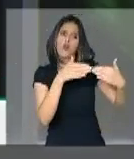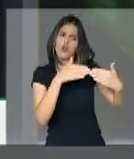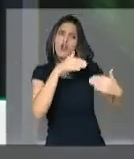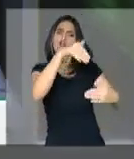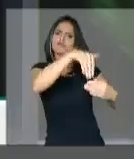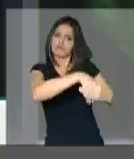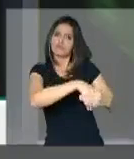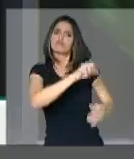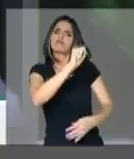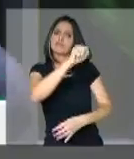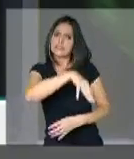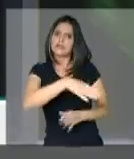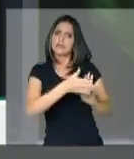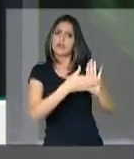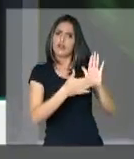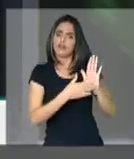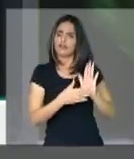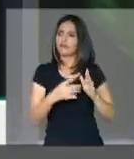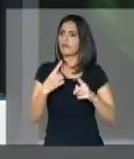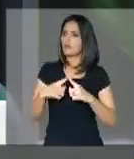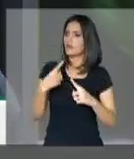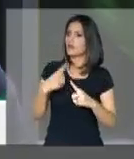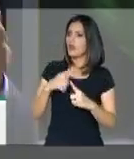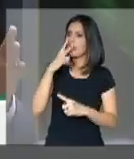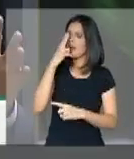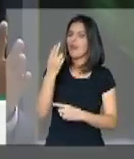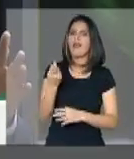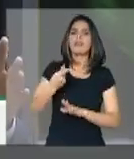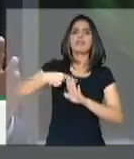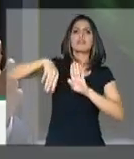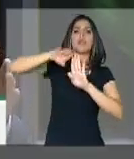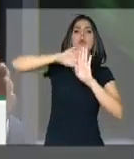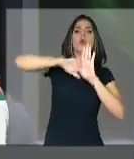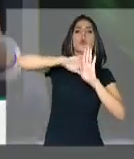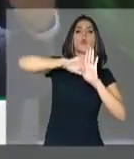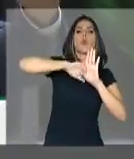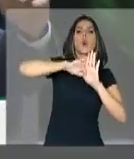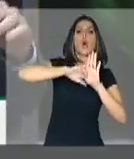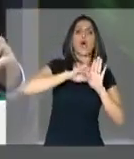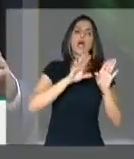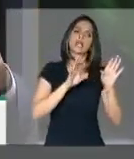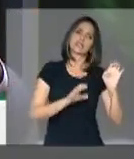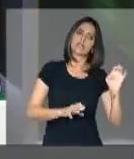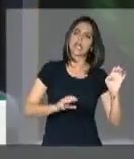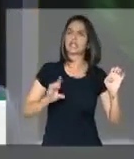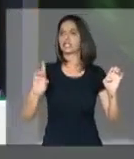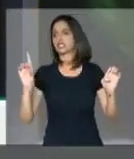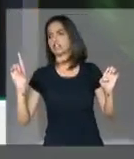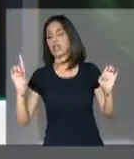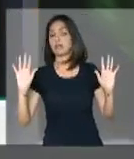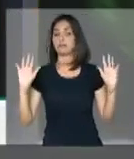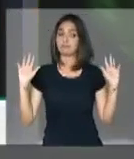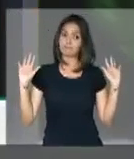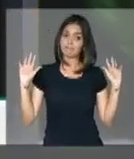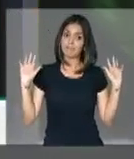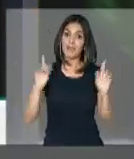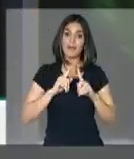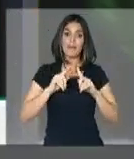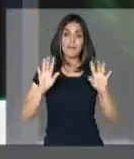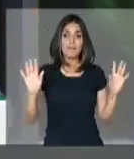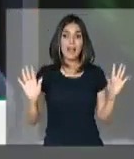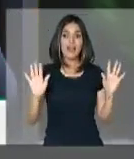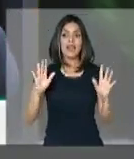Previdência apenas por uma suposta questão ideológica. à esquerda, direita, mas não se atém